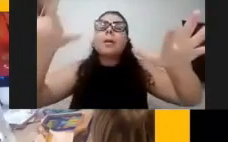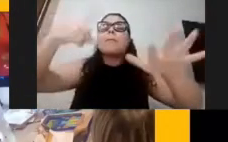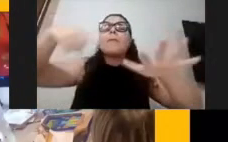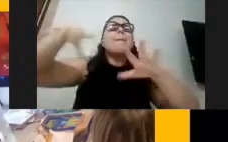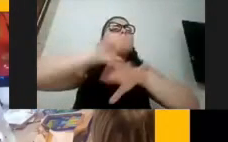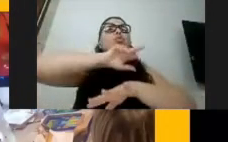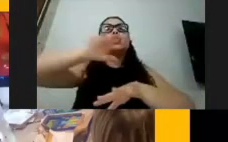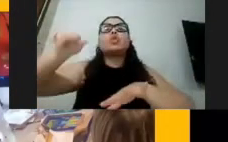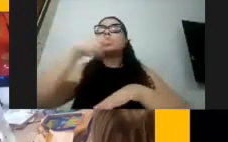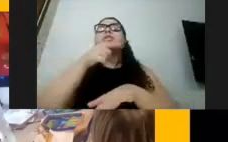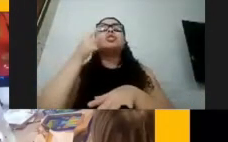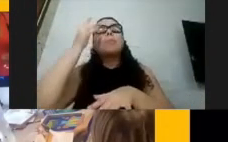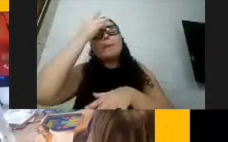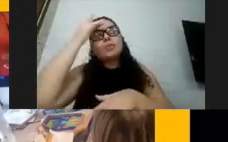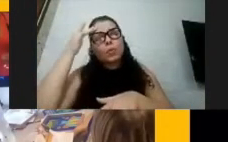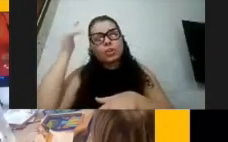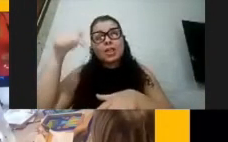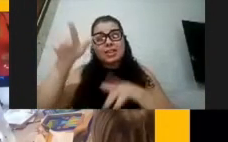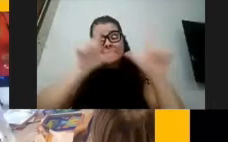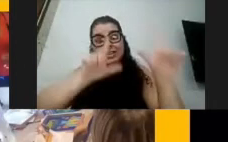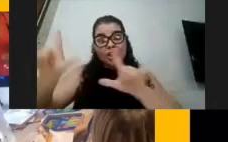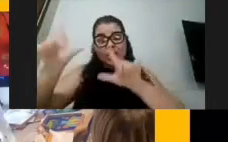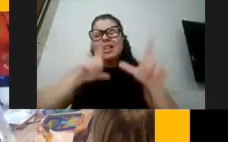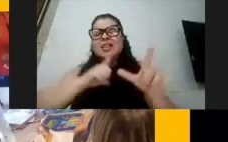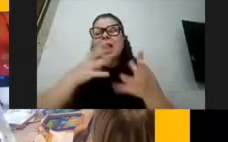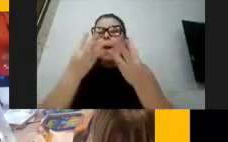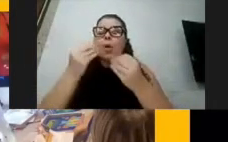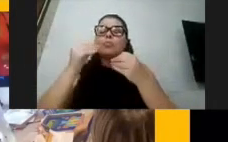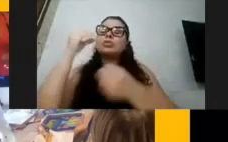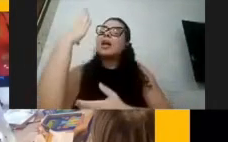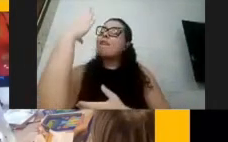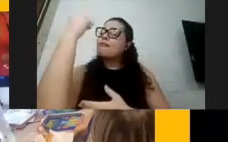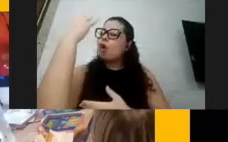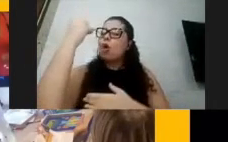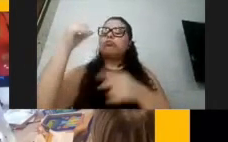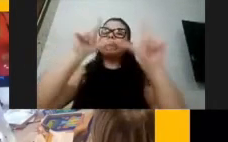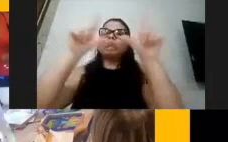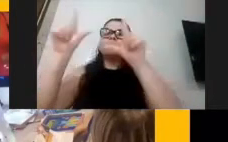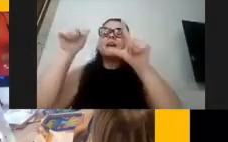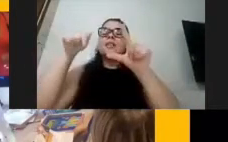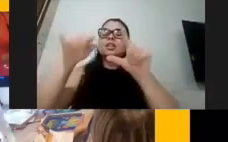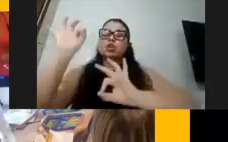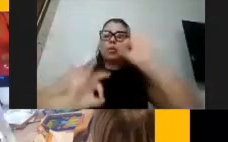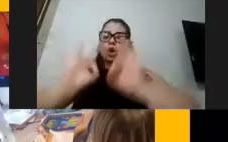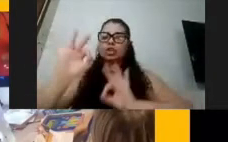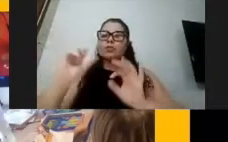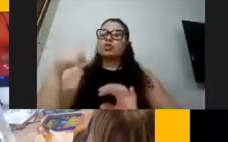Nesse slide a gente tem diversas fotos desses projetos que são desenvolvidos pela organização.